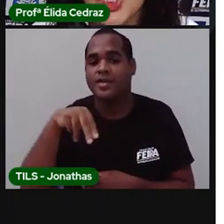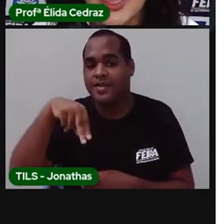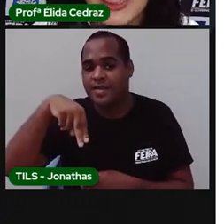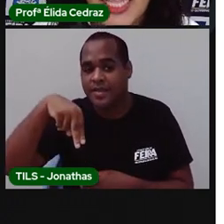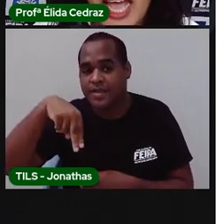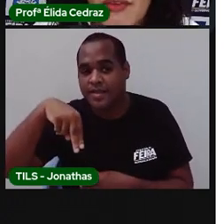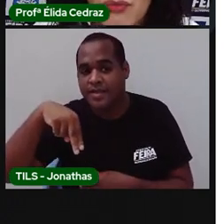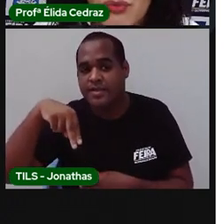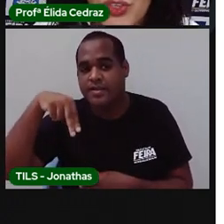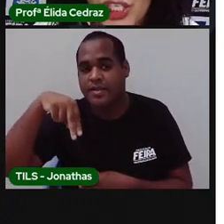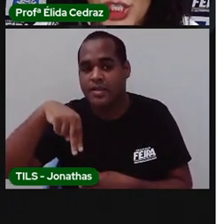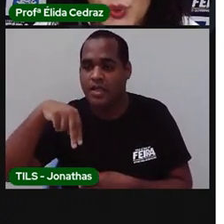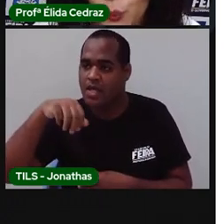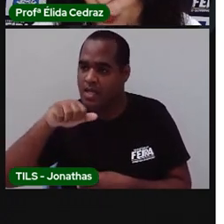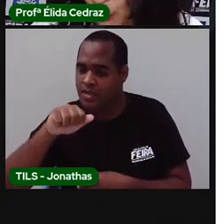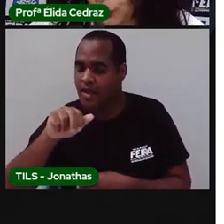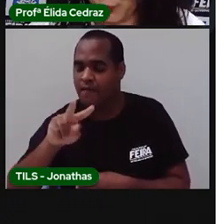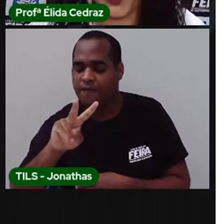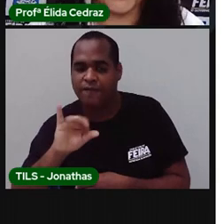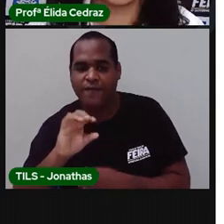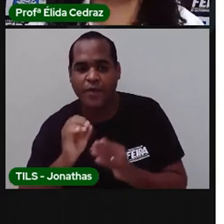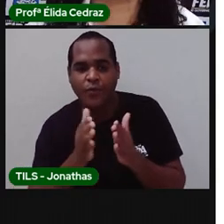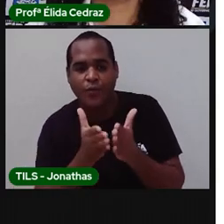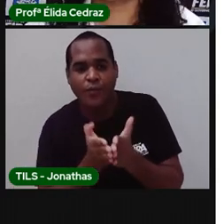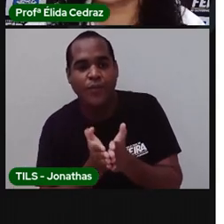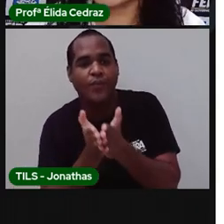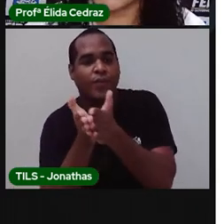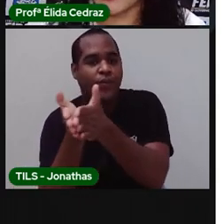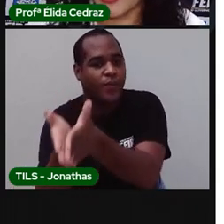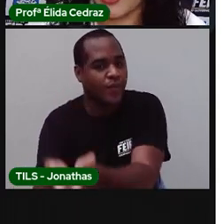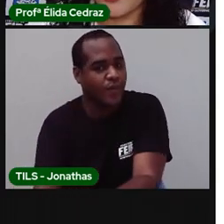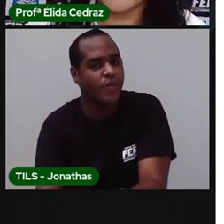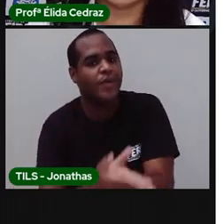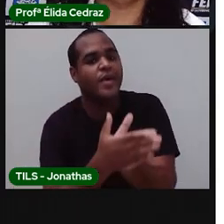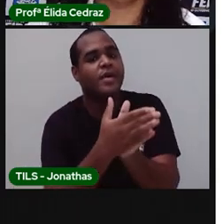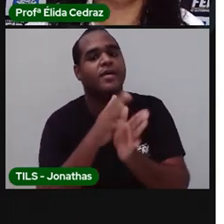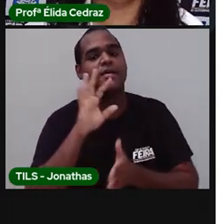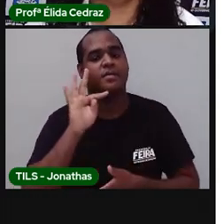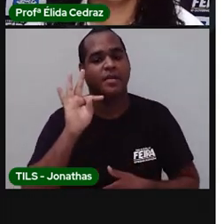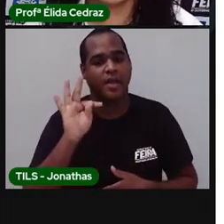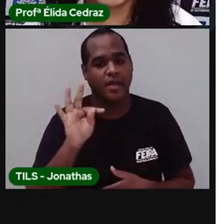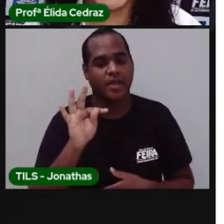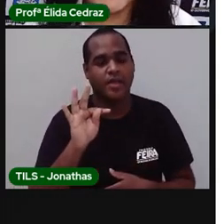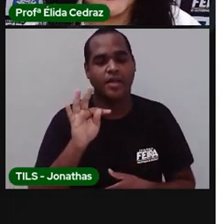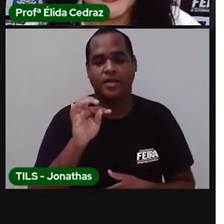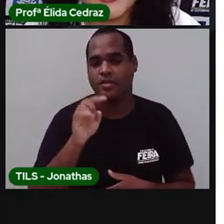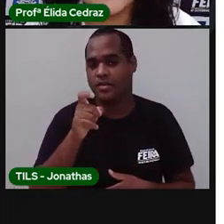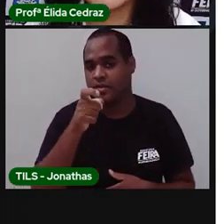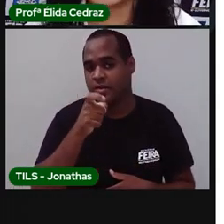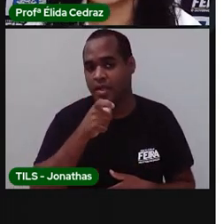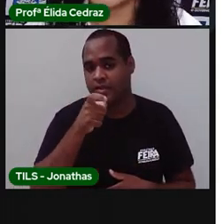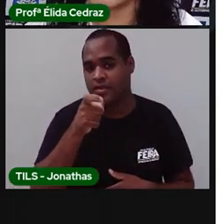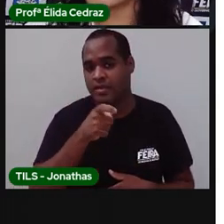de navio. T. X.